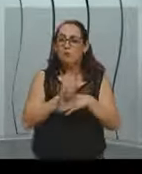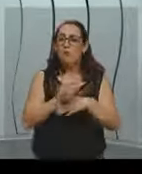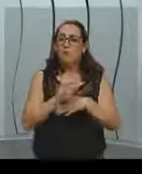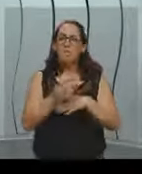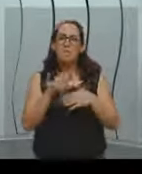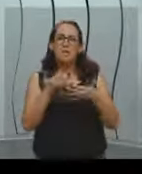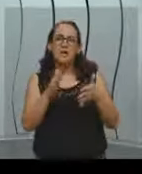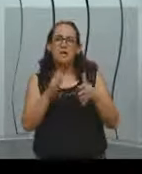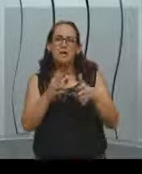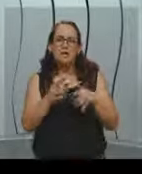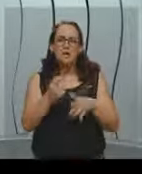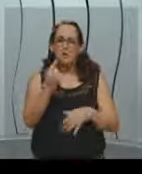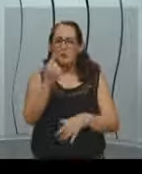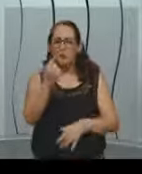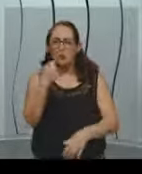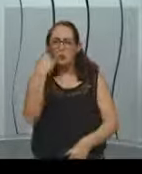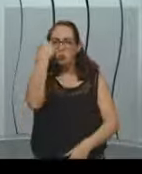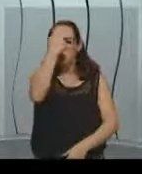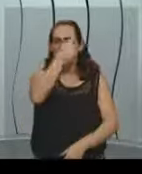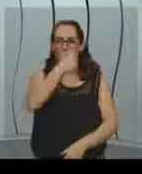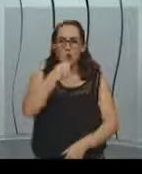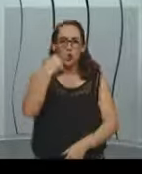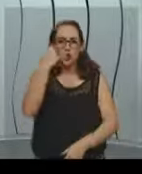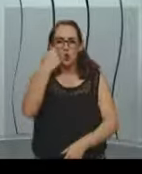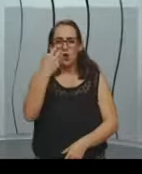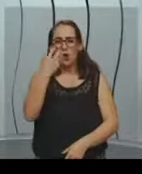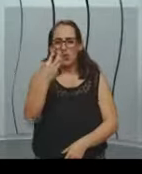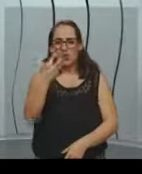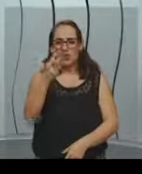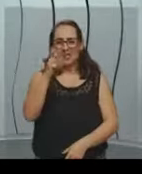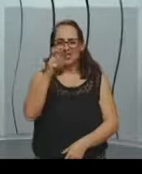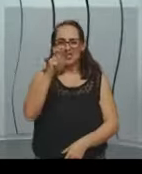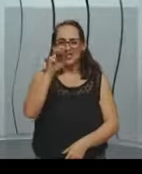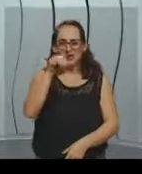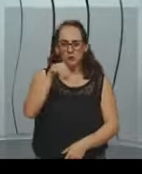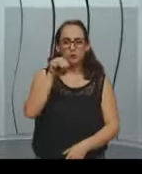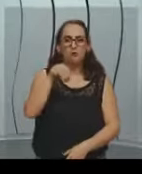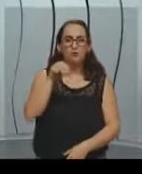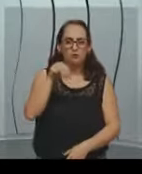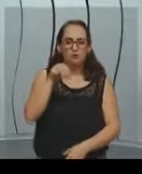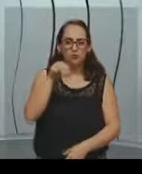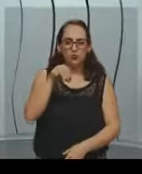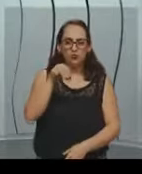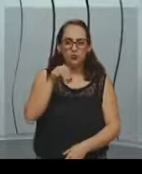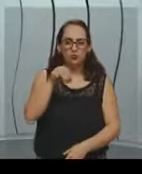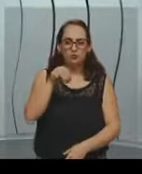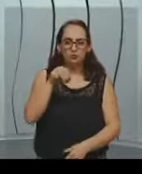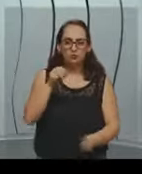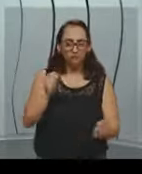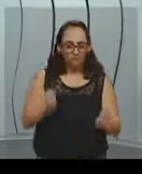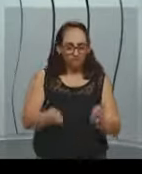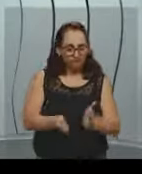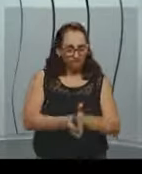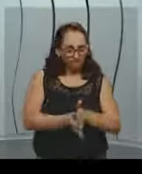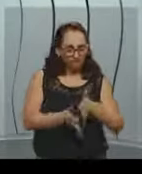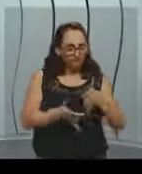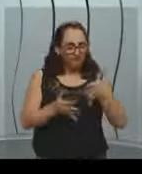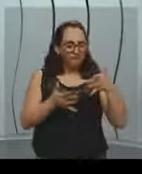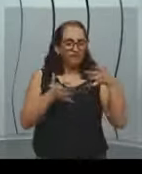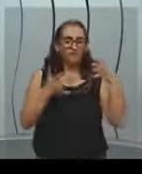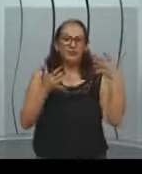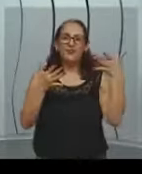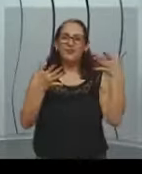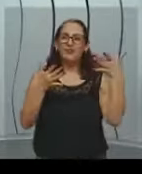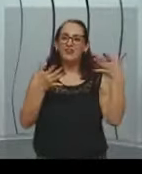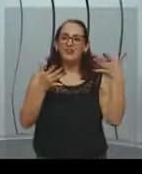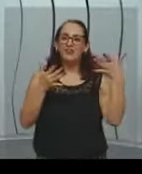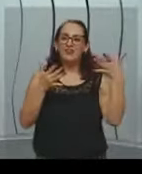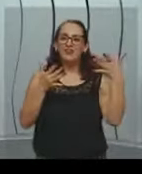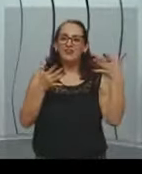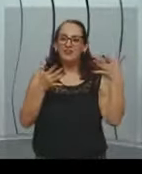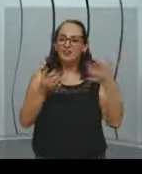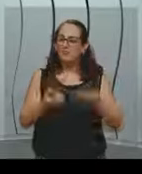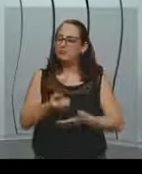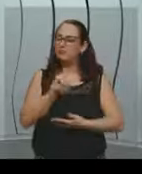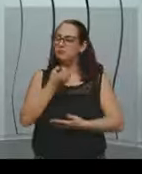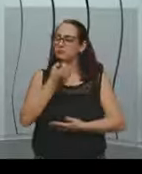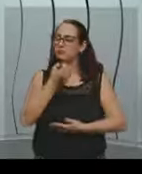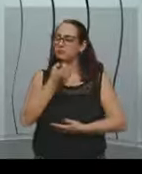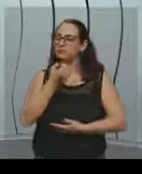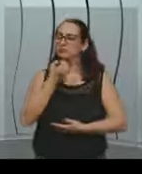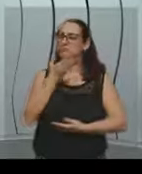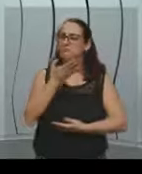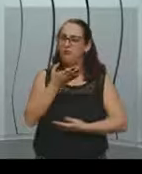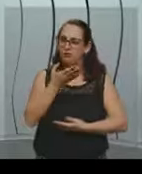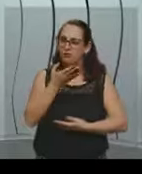35 minutos mais ou menos de duração. Ficou um filme maravilhoso. Vale muito a pena